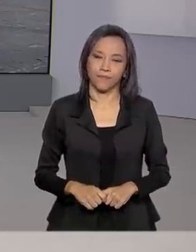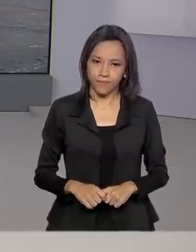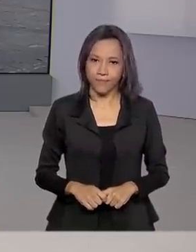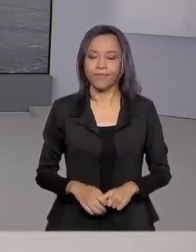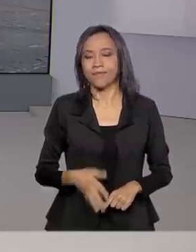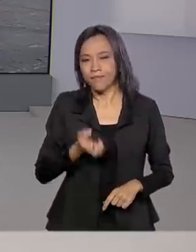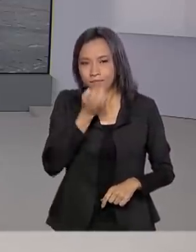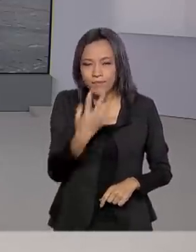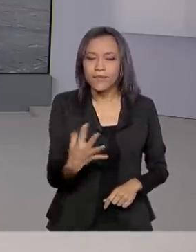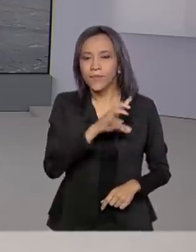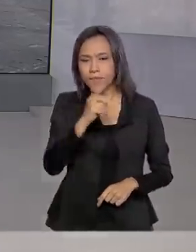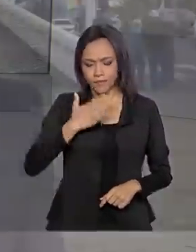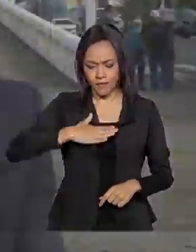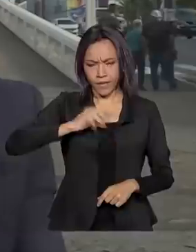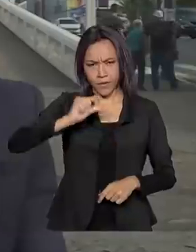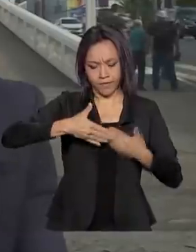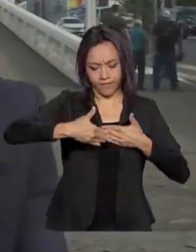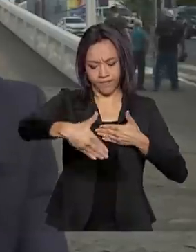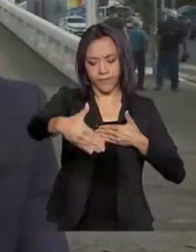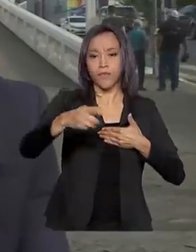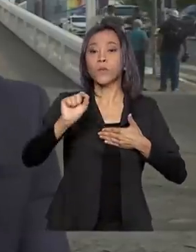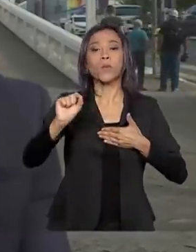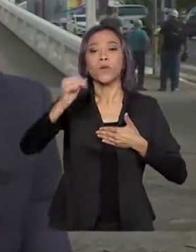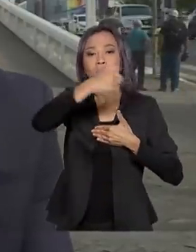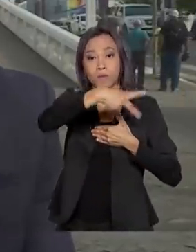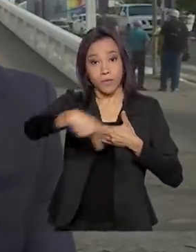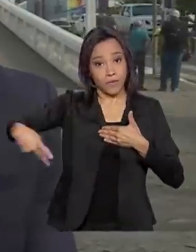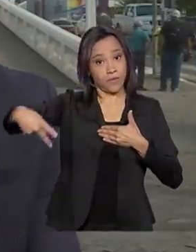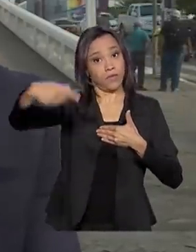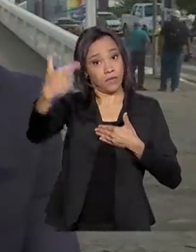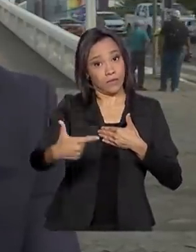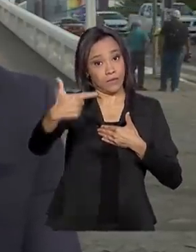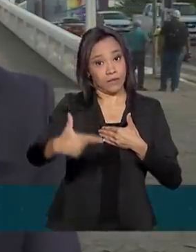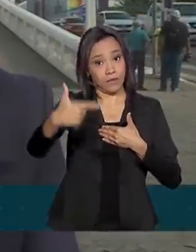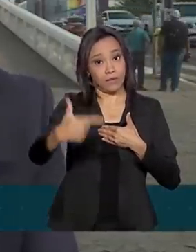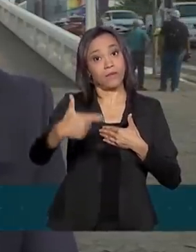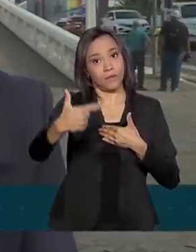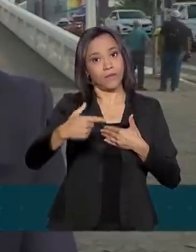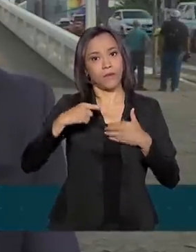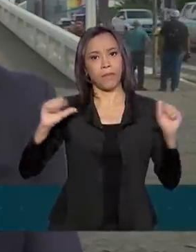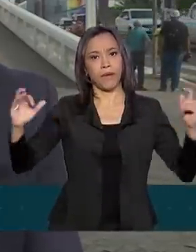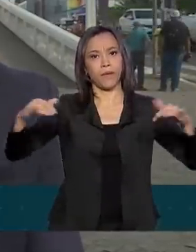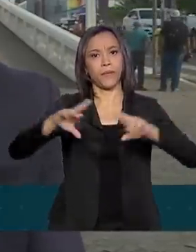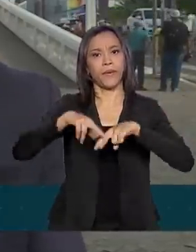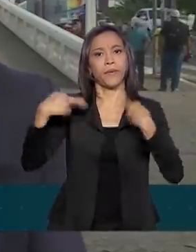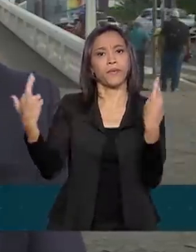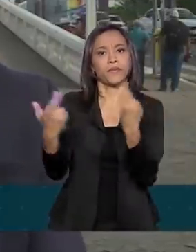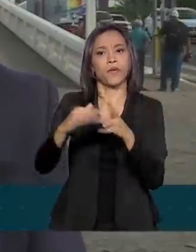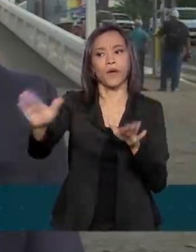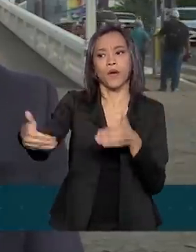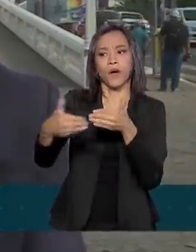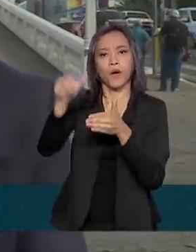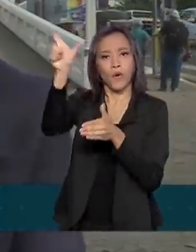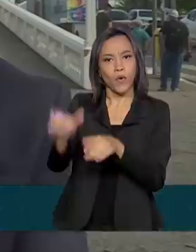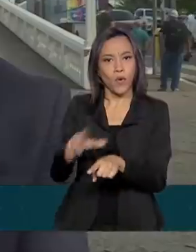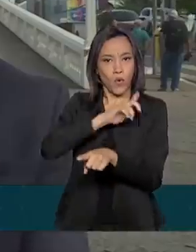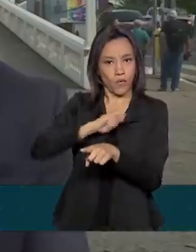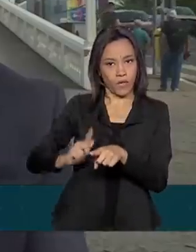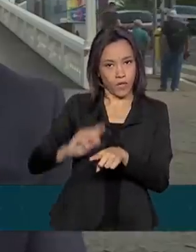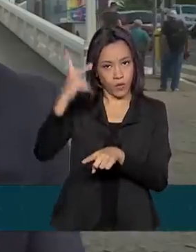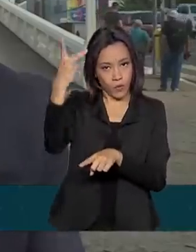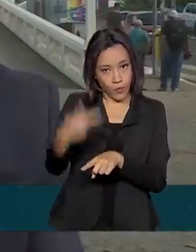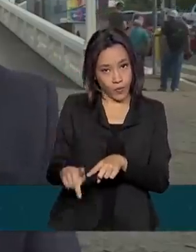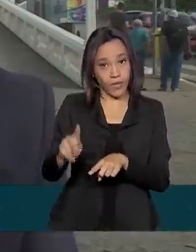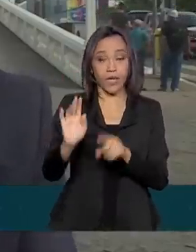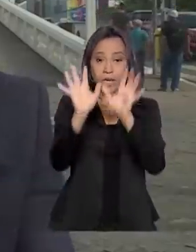Bom dia, Renata. Daqui a pouco o vice-presidente da República, Milton Mourão, se reúne com o governador do Acre, Gladson Camelli, aqui no